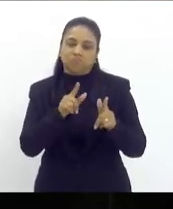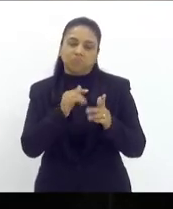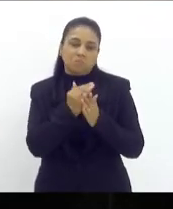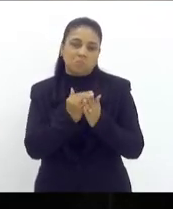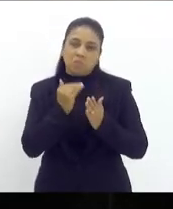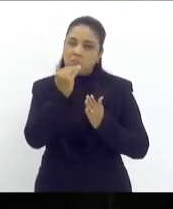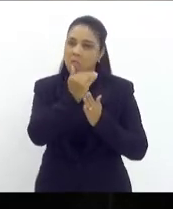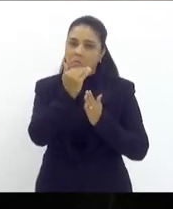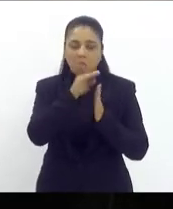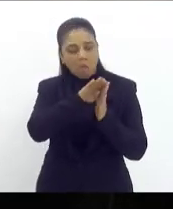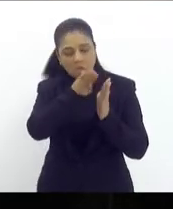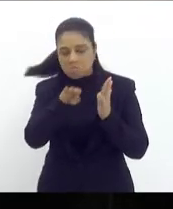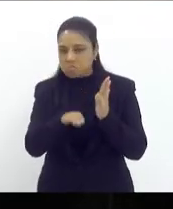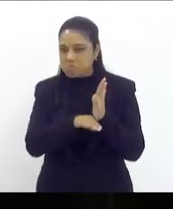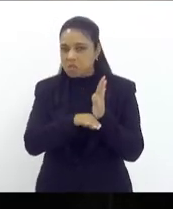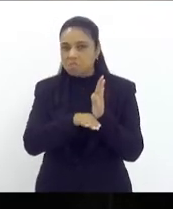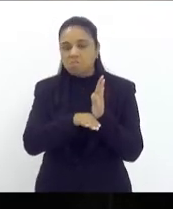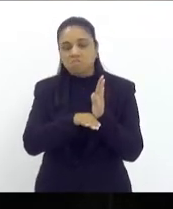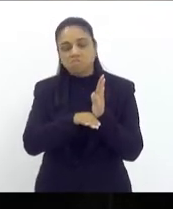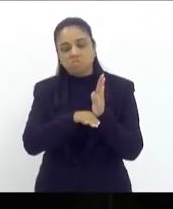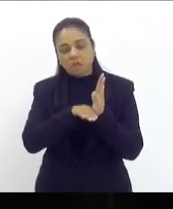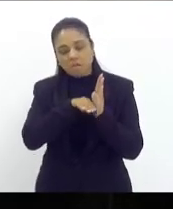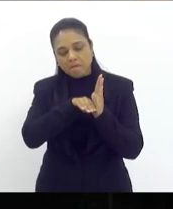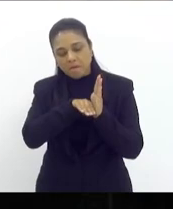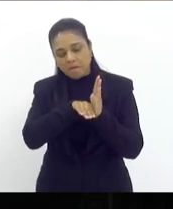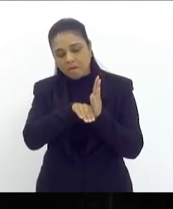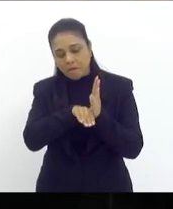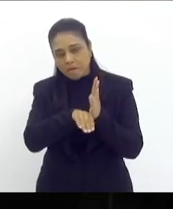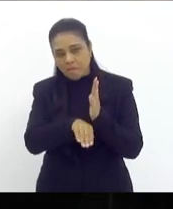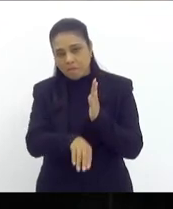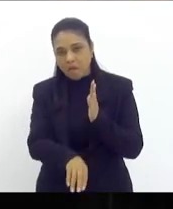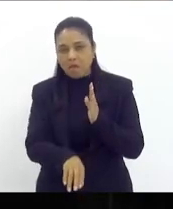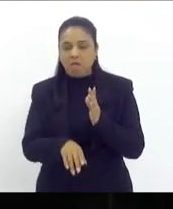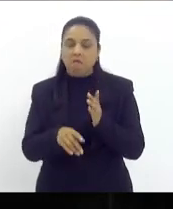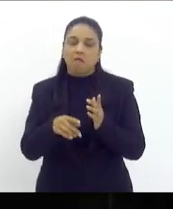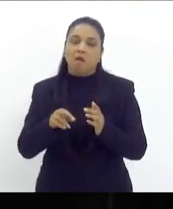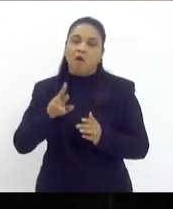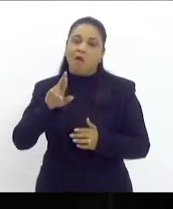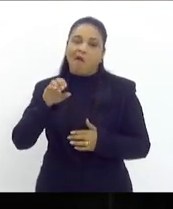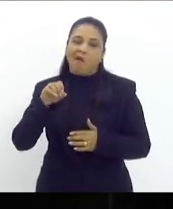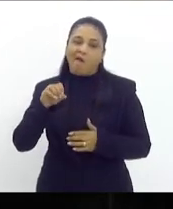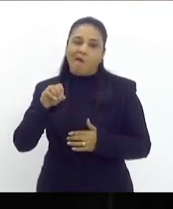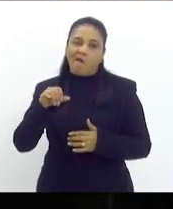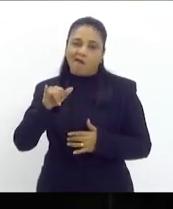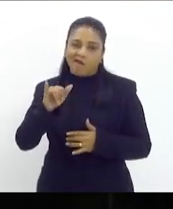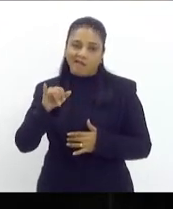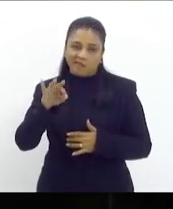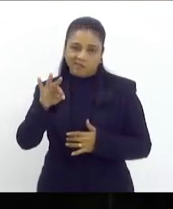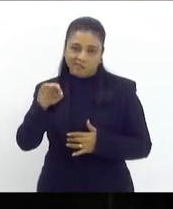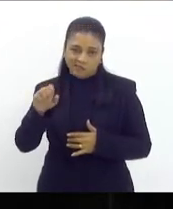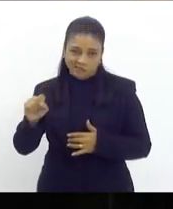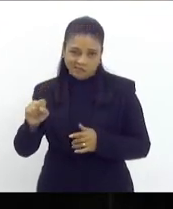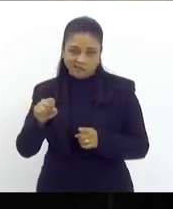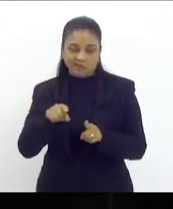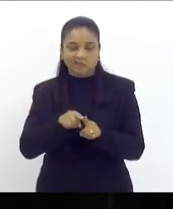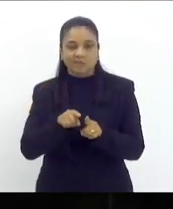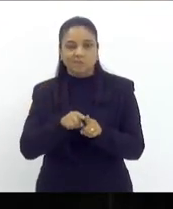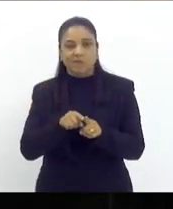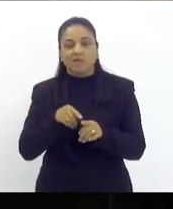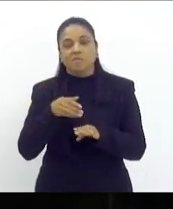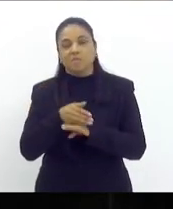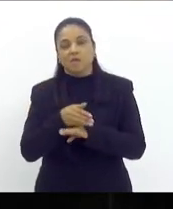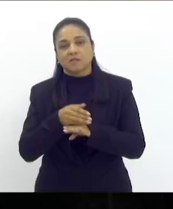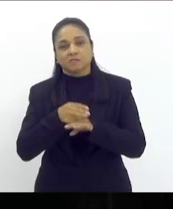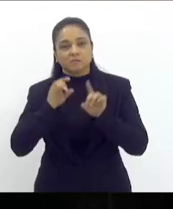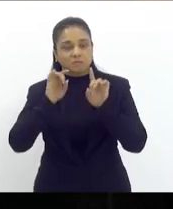mesma tendência de queda dos royalties e participações especiais e já